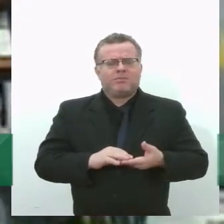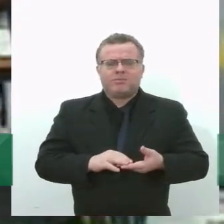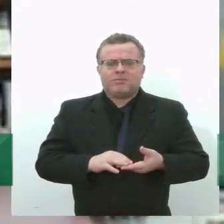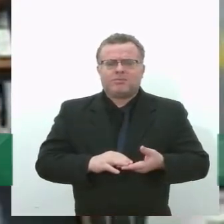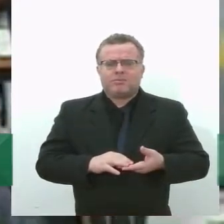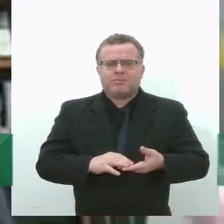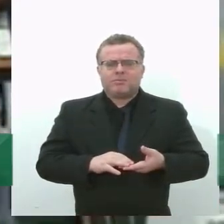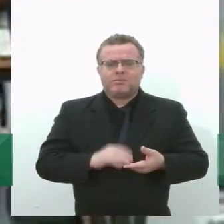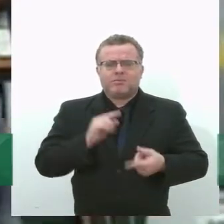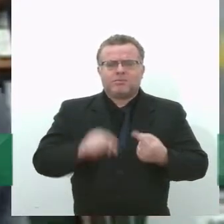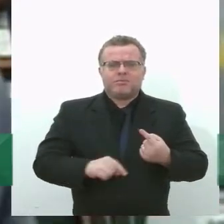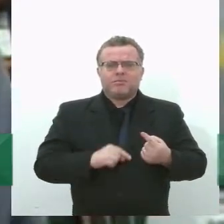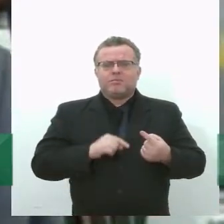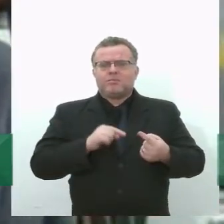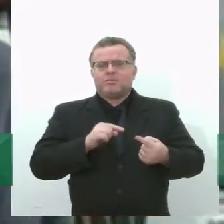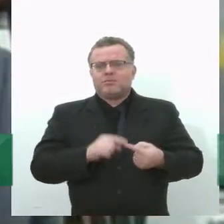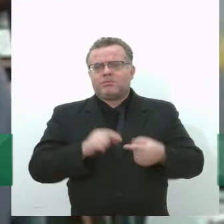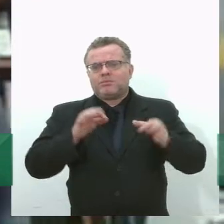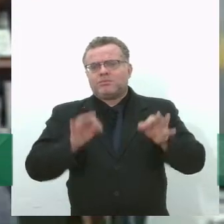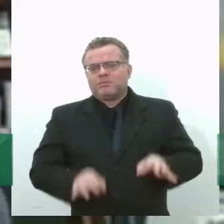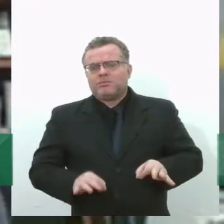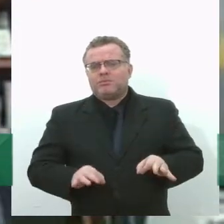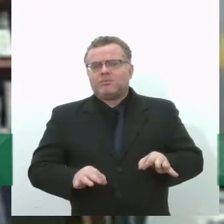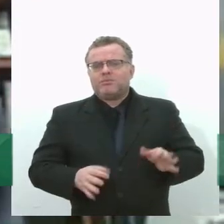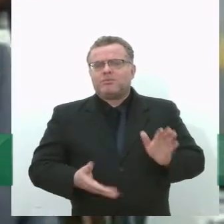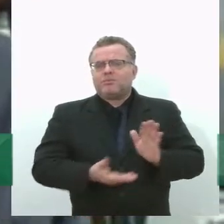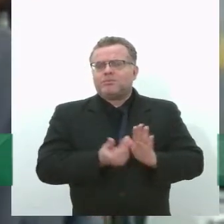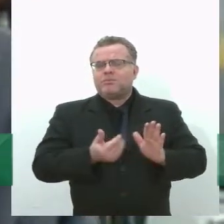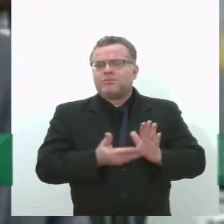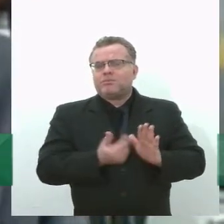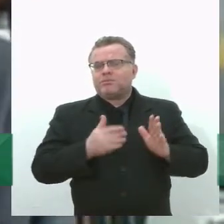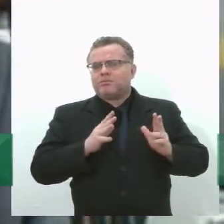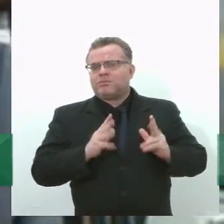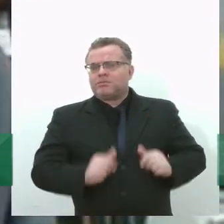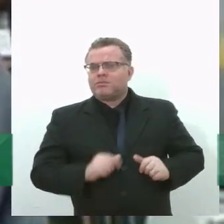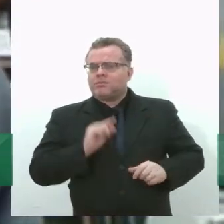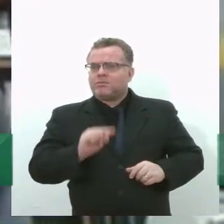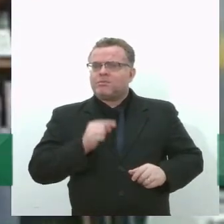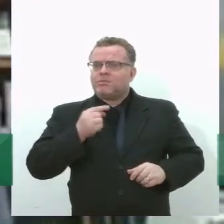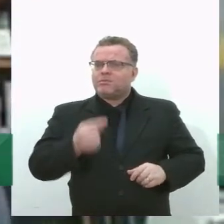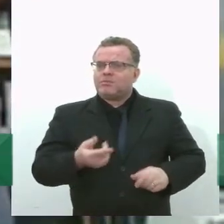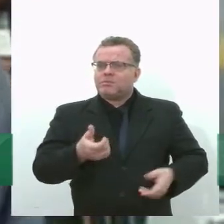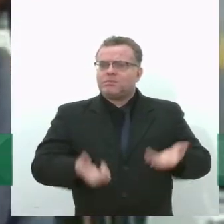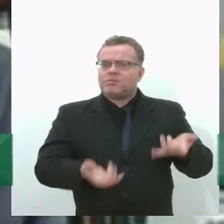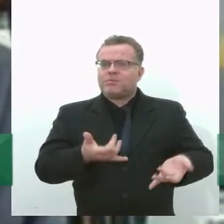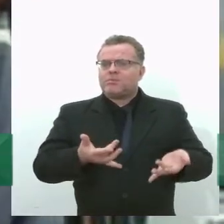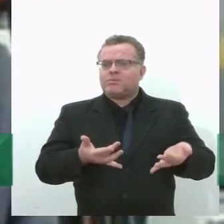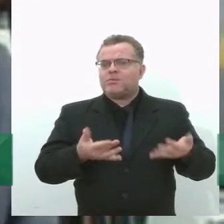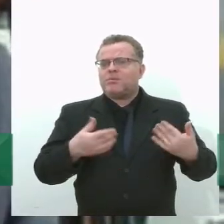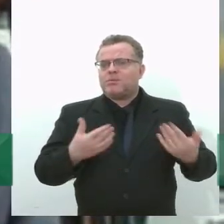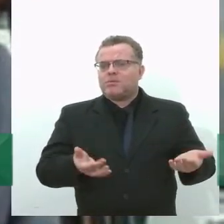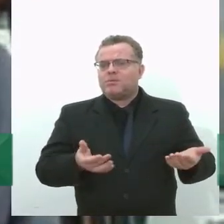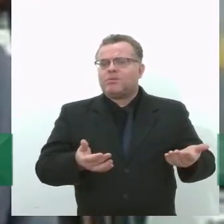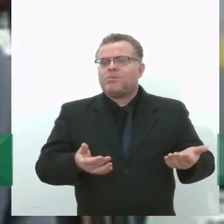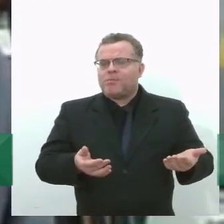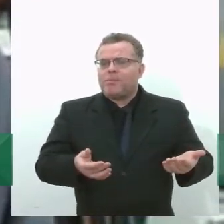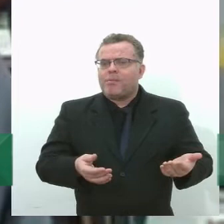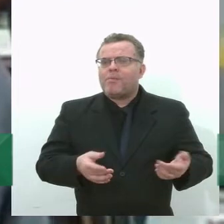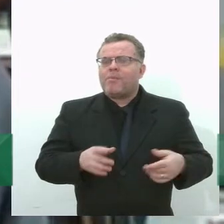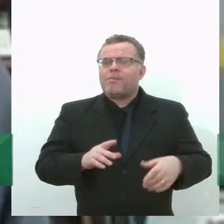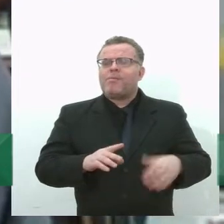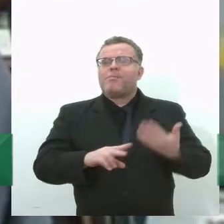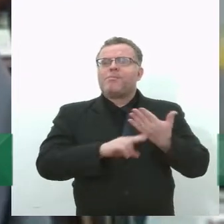tratam adequadamente, né? Para retirar algumas impurezas e depois queimam em motores de combustão interna, gerando energia elétrica,